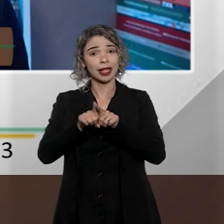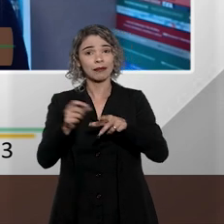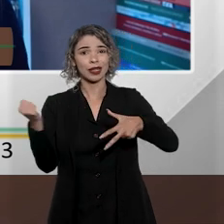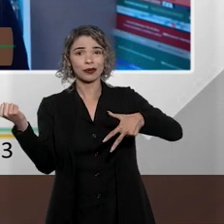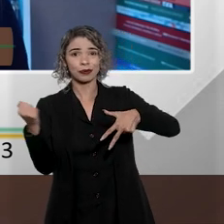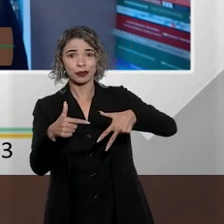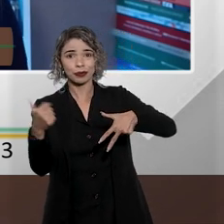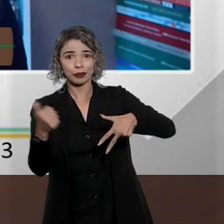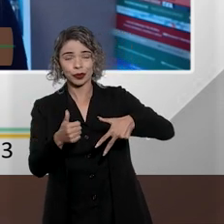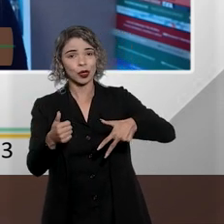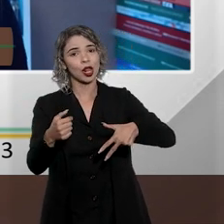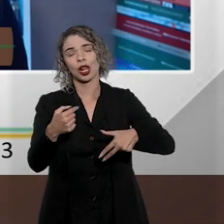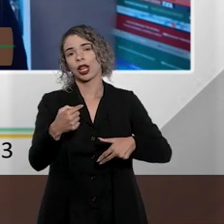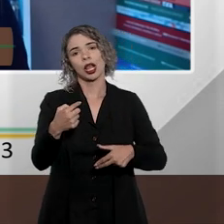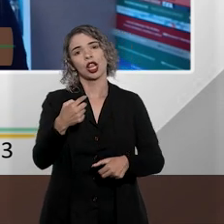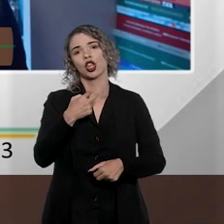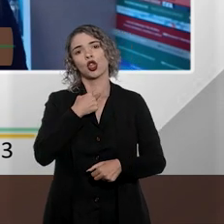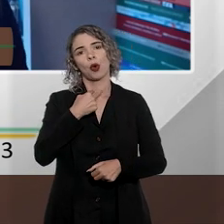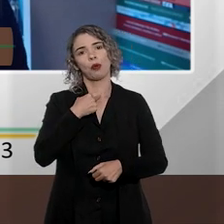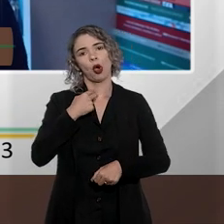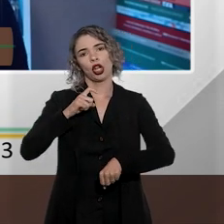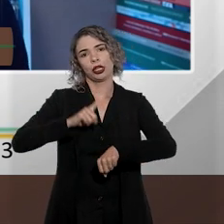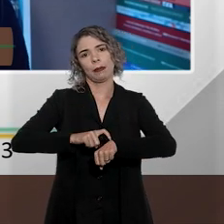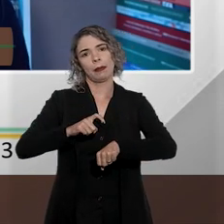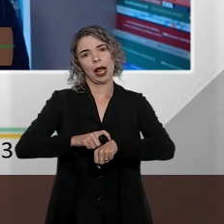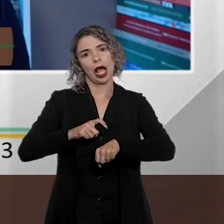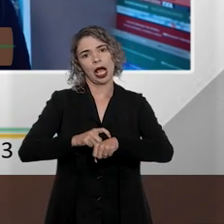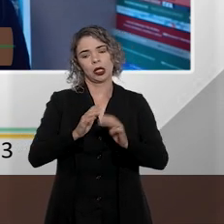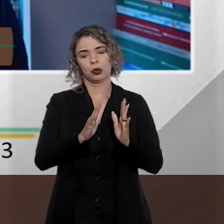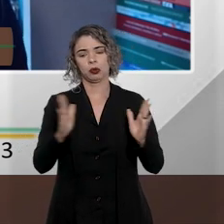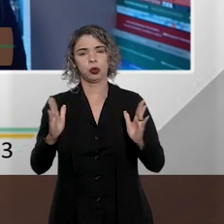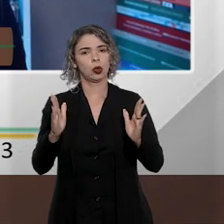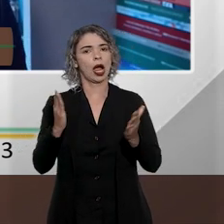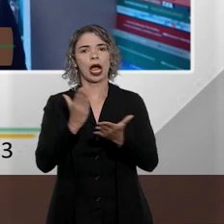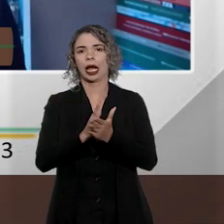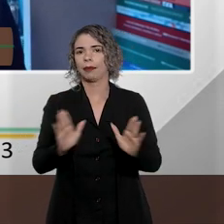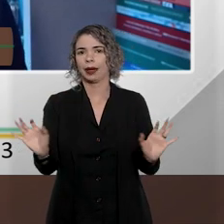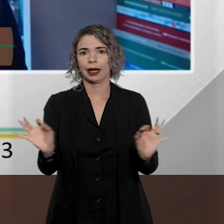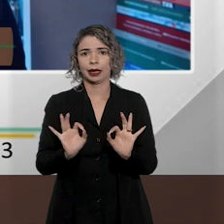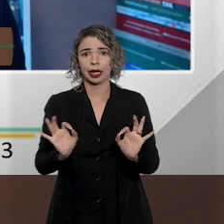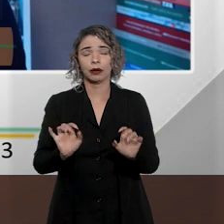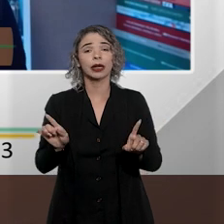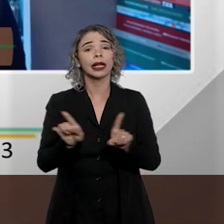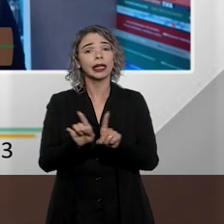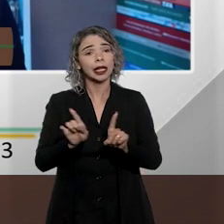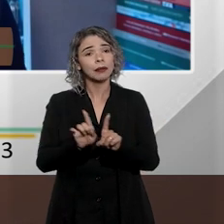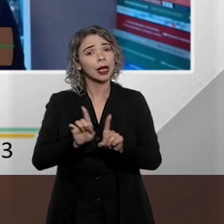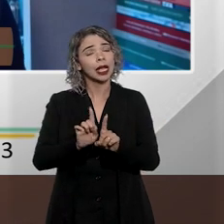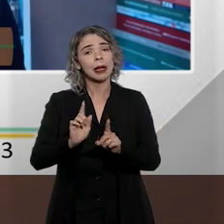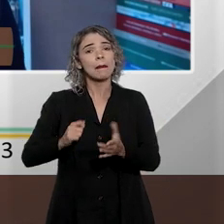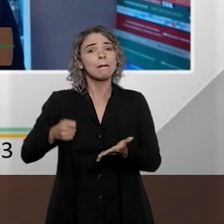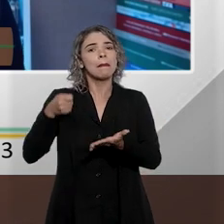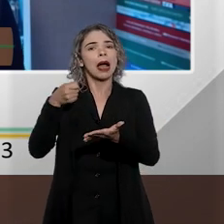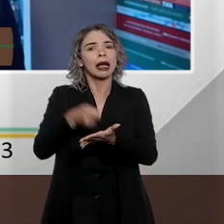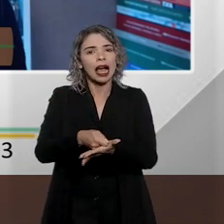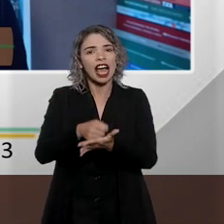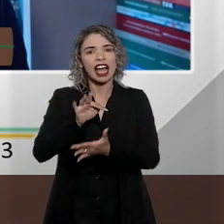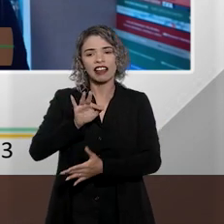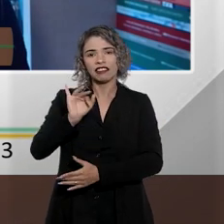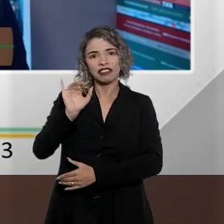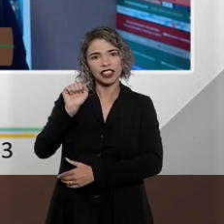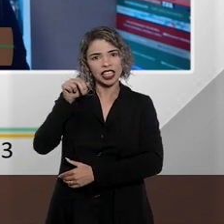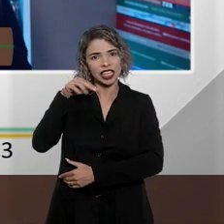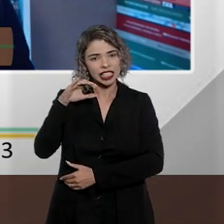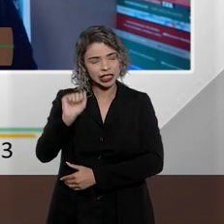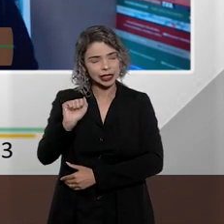não seria imprescritível e seria afiançável. Essas seriam, talvez, as principais características para que a gente possa distinguir,